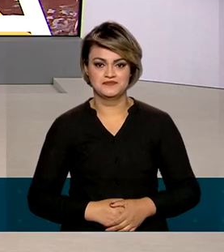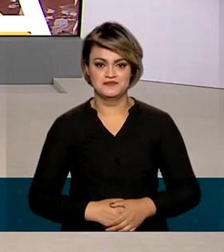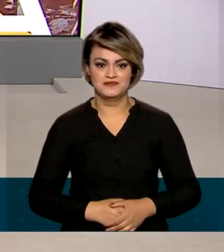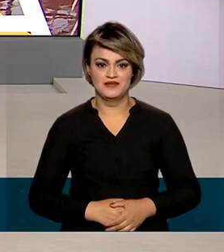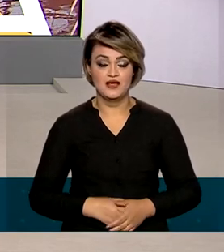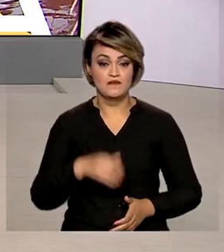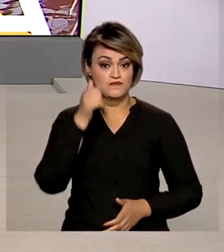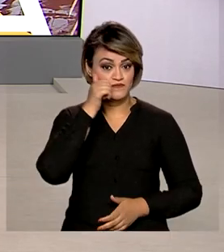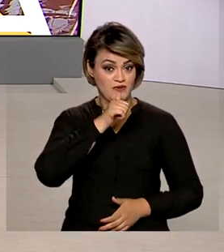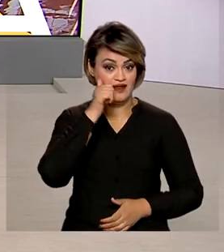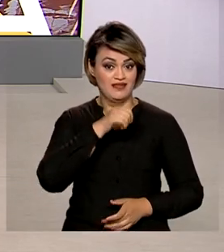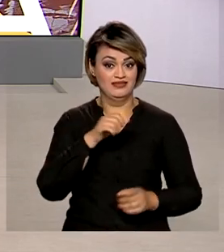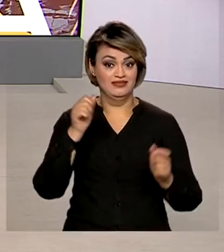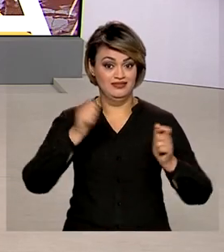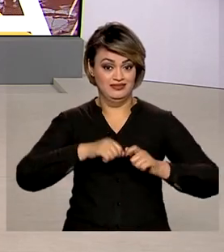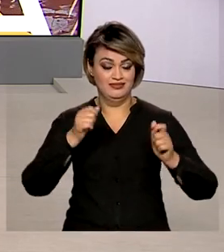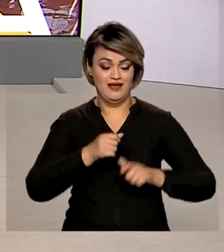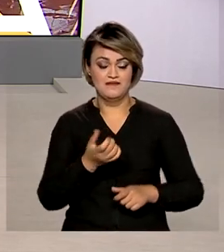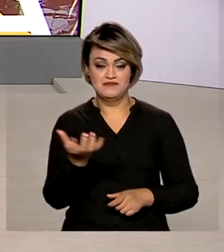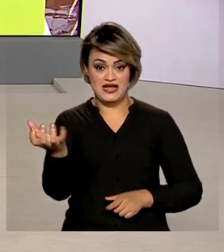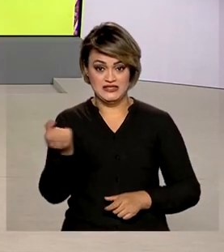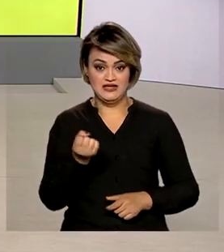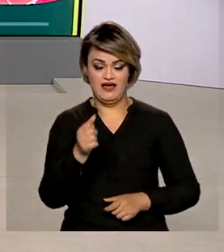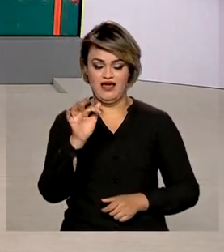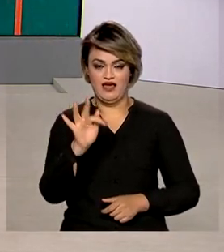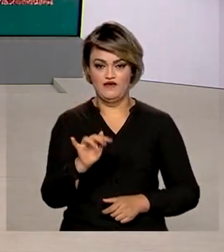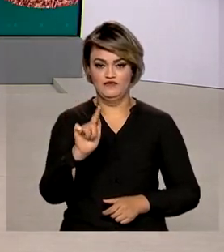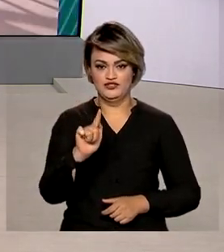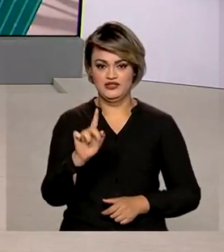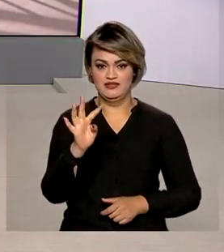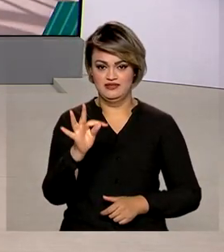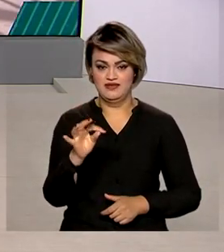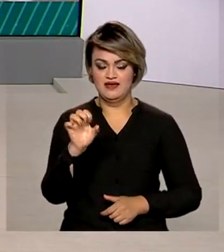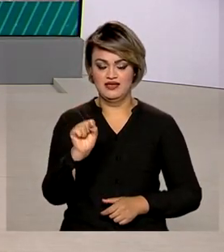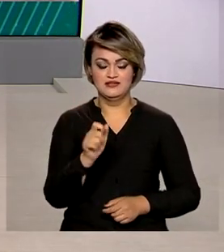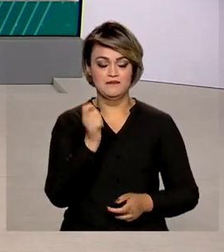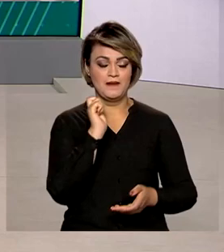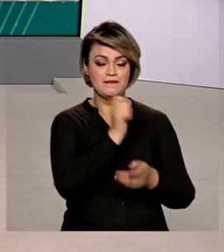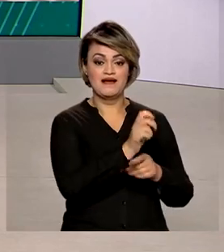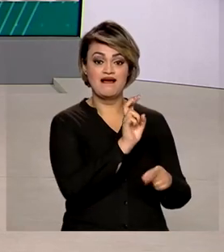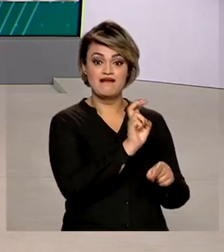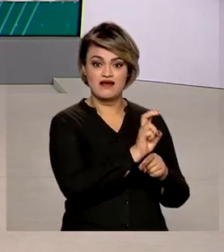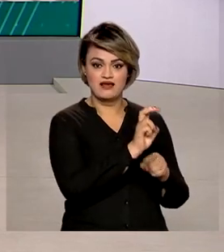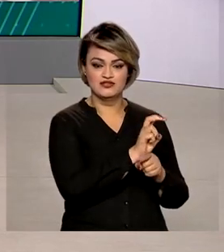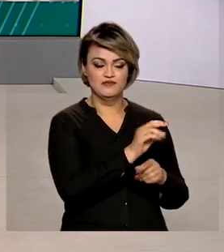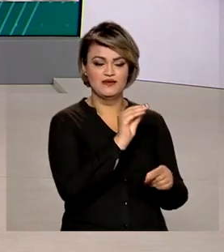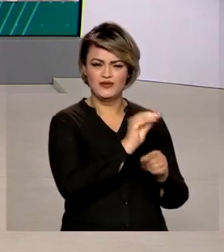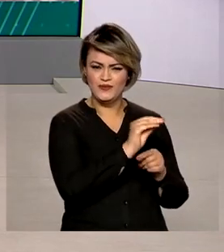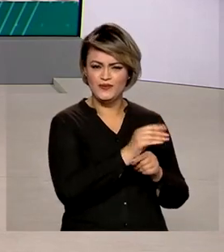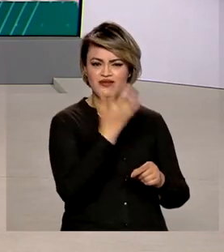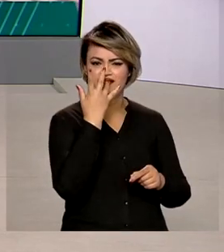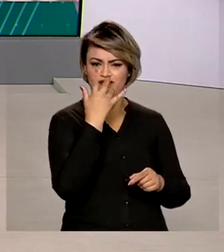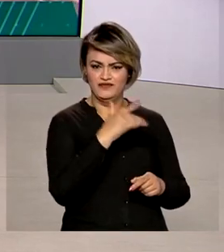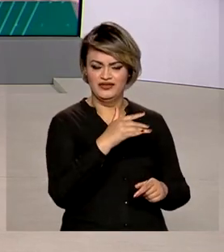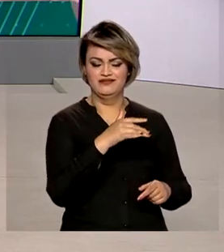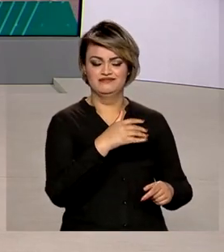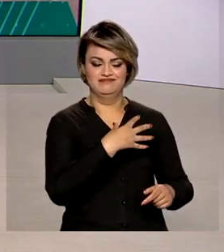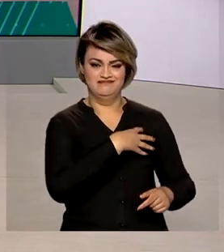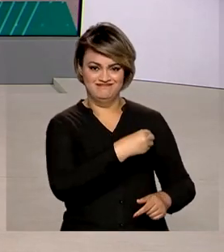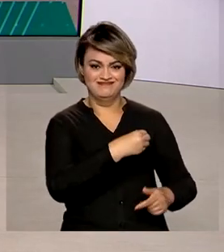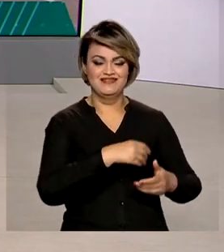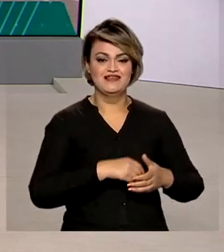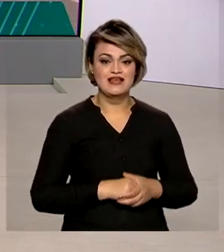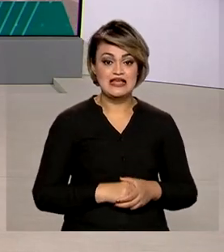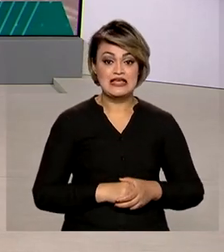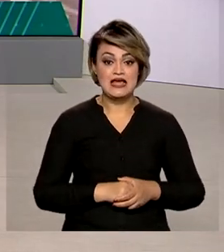As mulheres vão poder utilizar o FGTS para pagar a creche dos filhos. Os recursos do fundo também